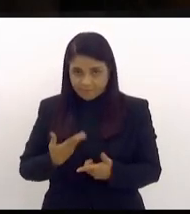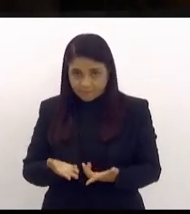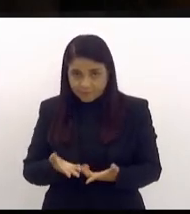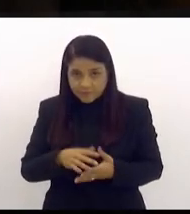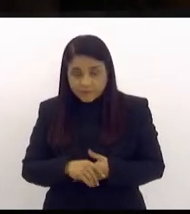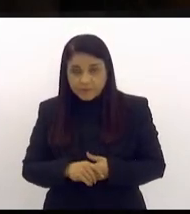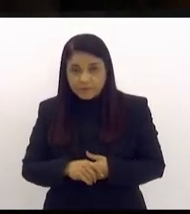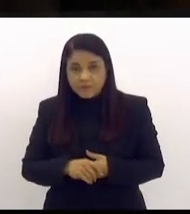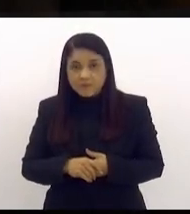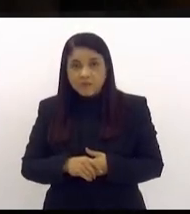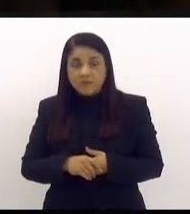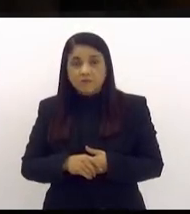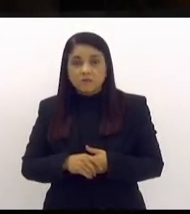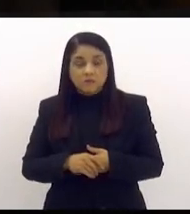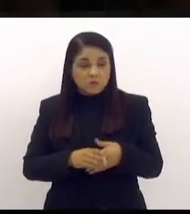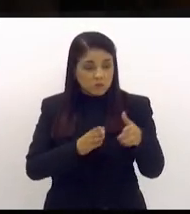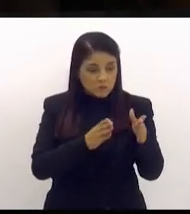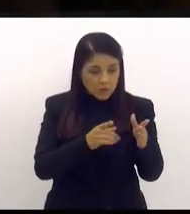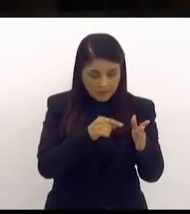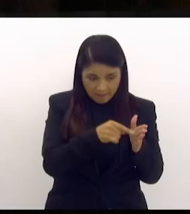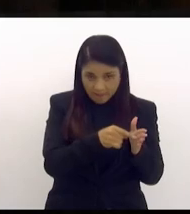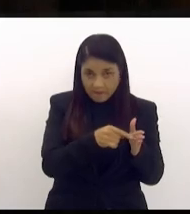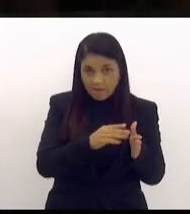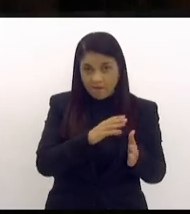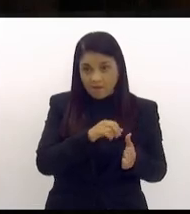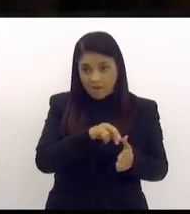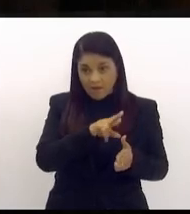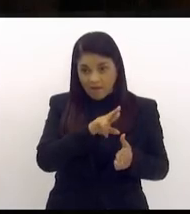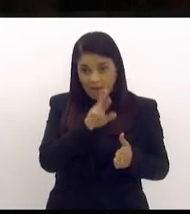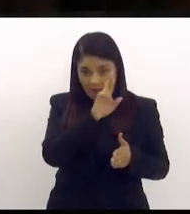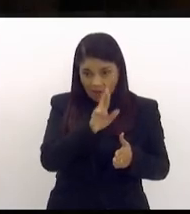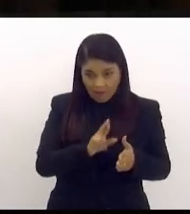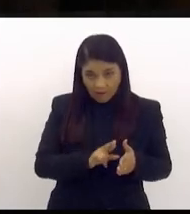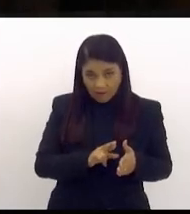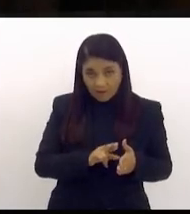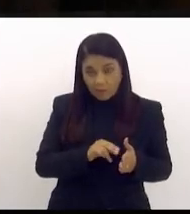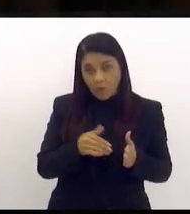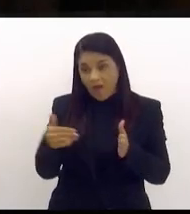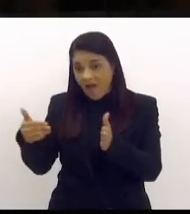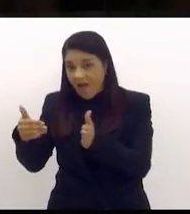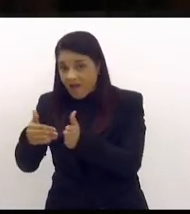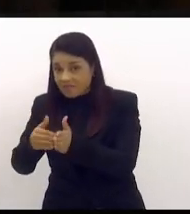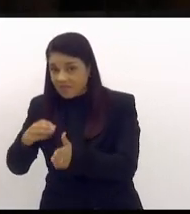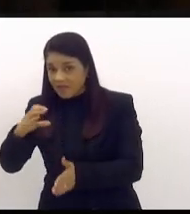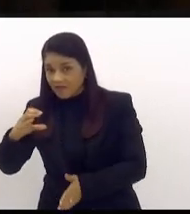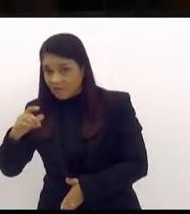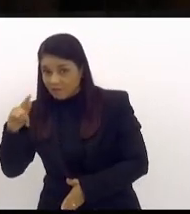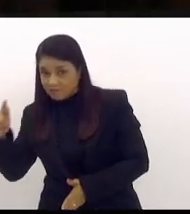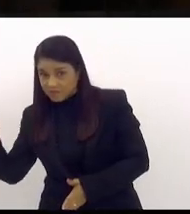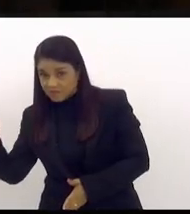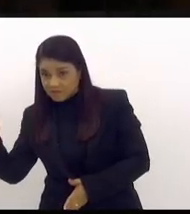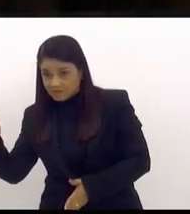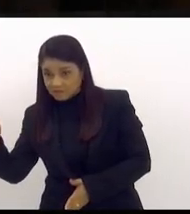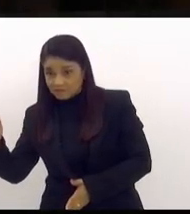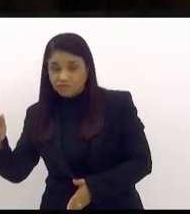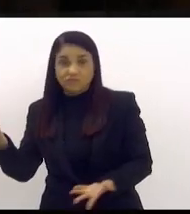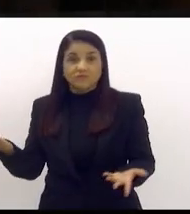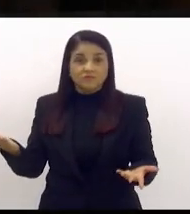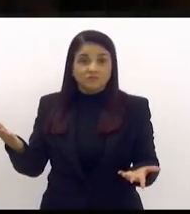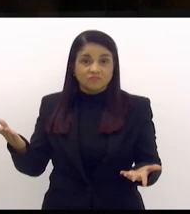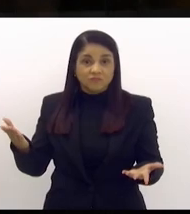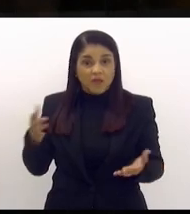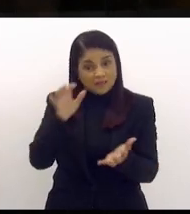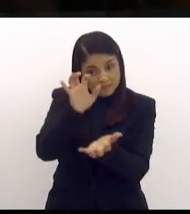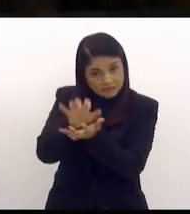extensão que, veja, aponta no recreio e desce até Campo Grande, e, evidentemente, se estende a Santa